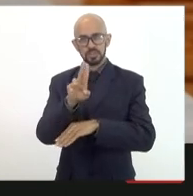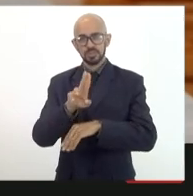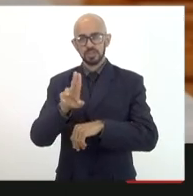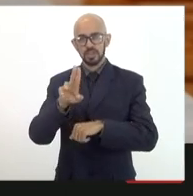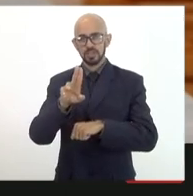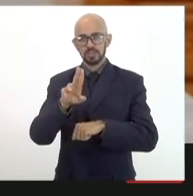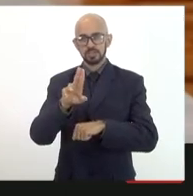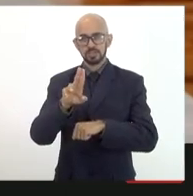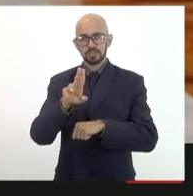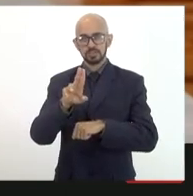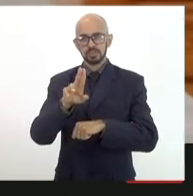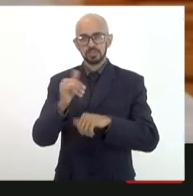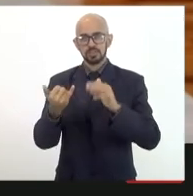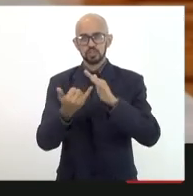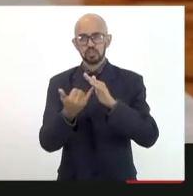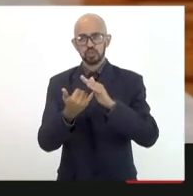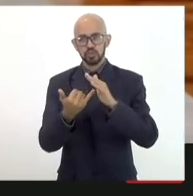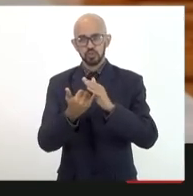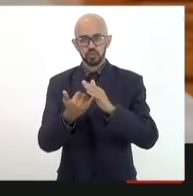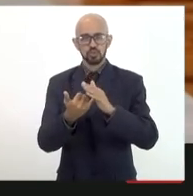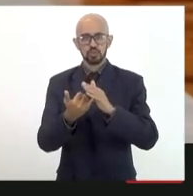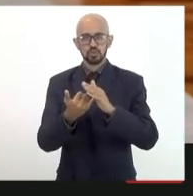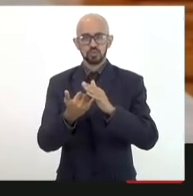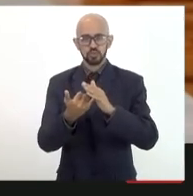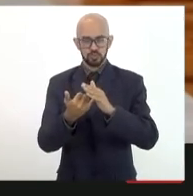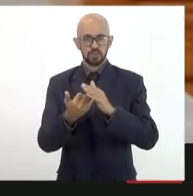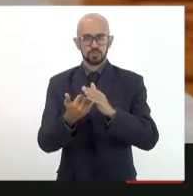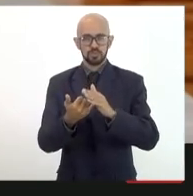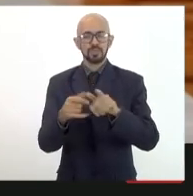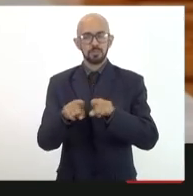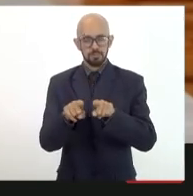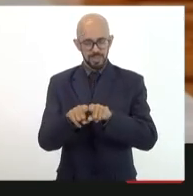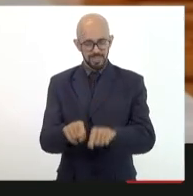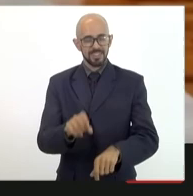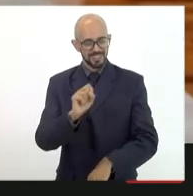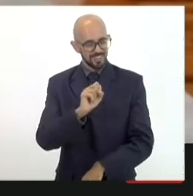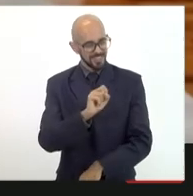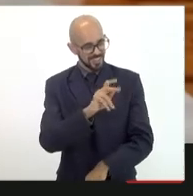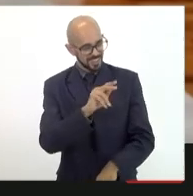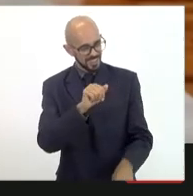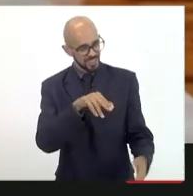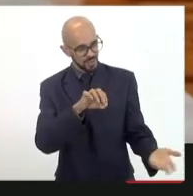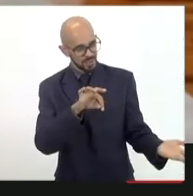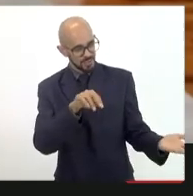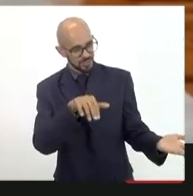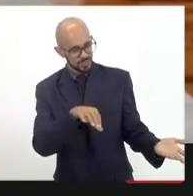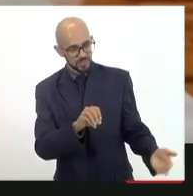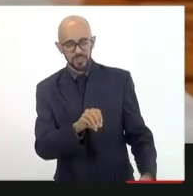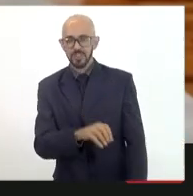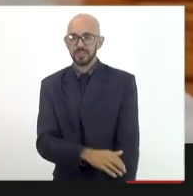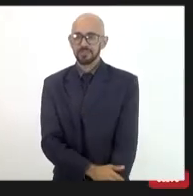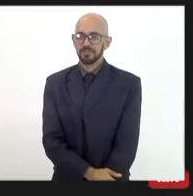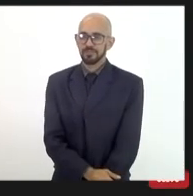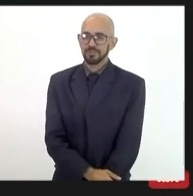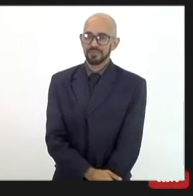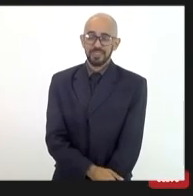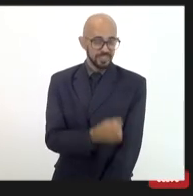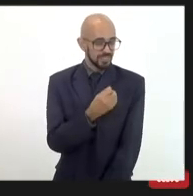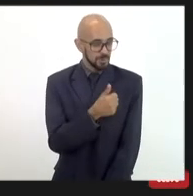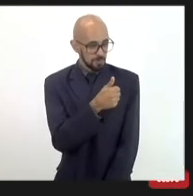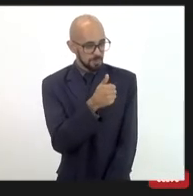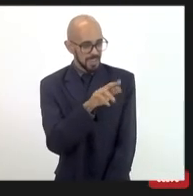e os institutos ok ok Antônio viu Raul